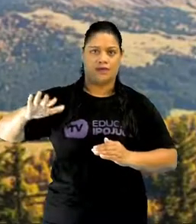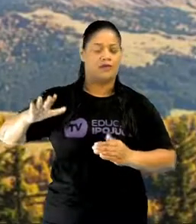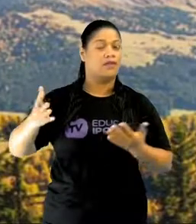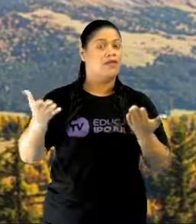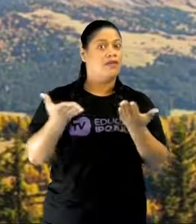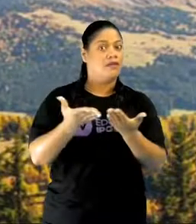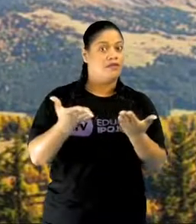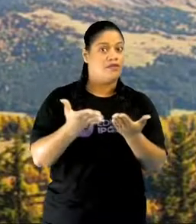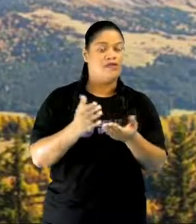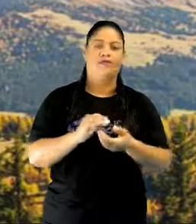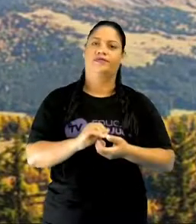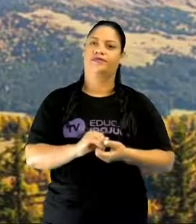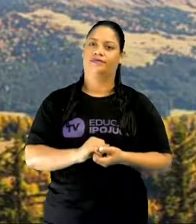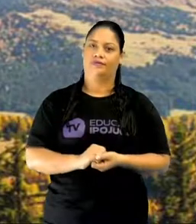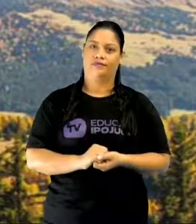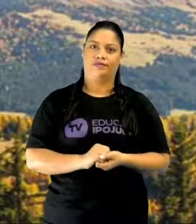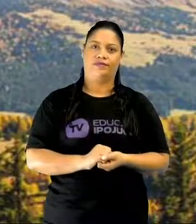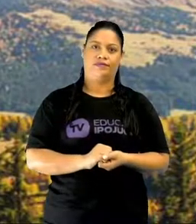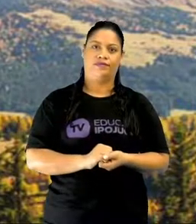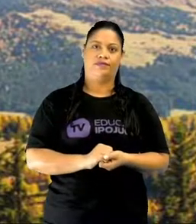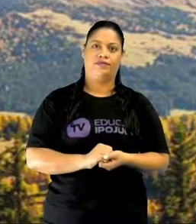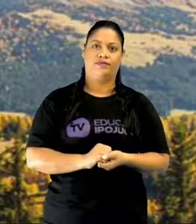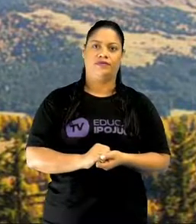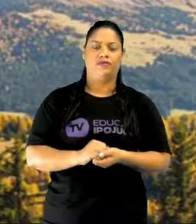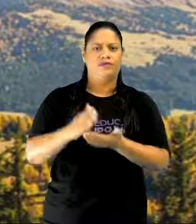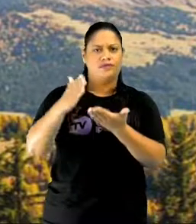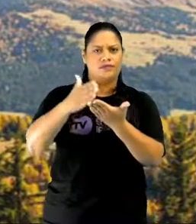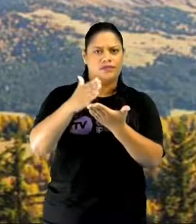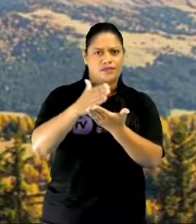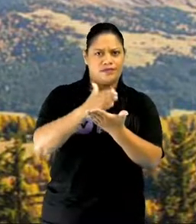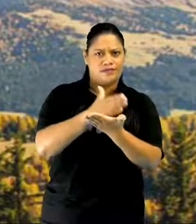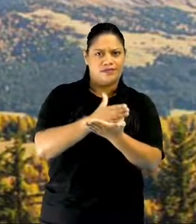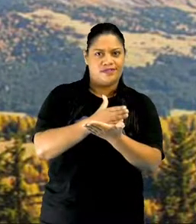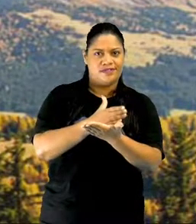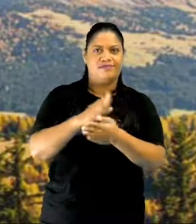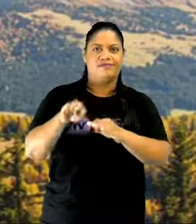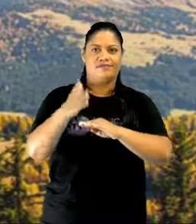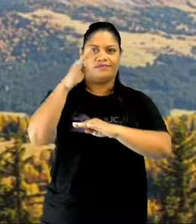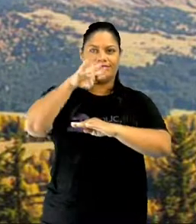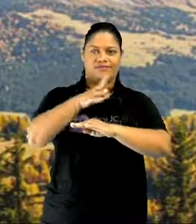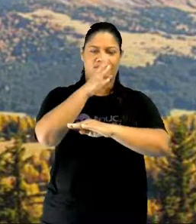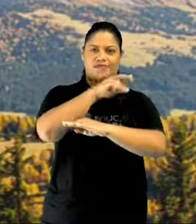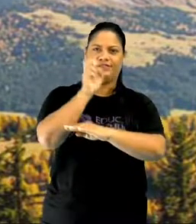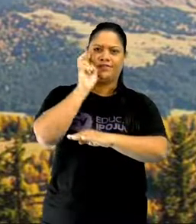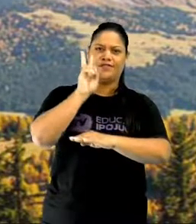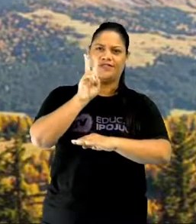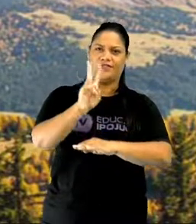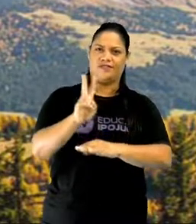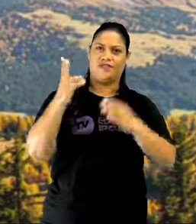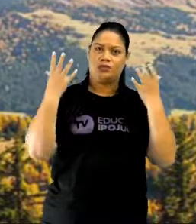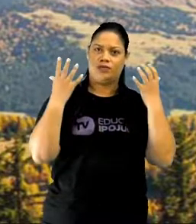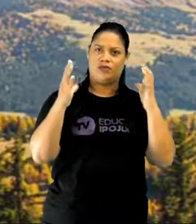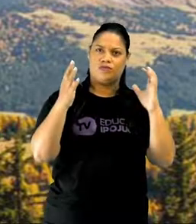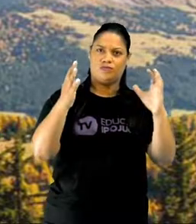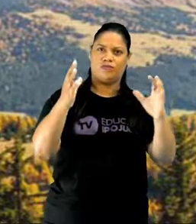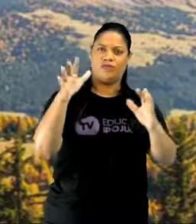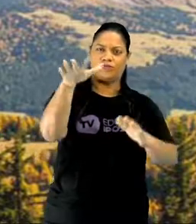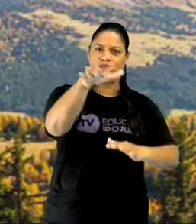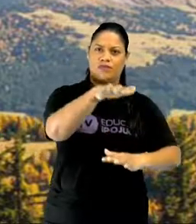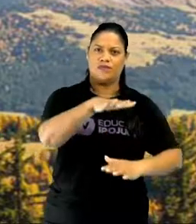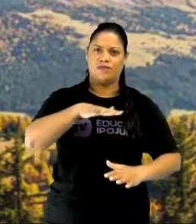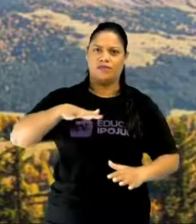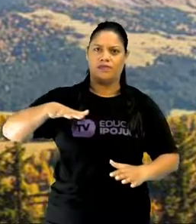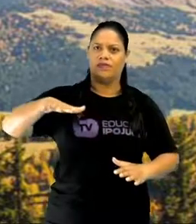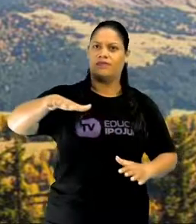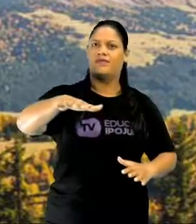agora das partes do relevo. A gente está vendo aqui uma paisagem muito bonita de uma montanha. E a gente vai aprender